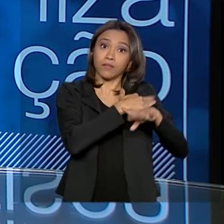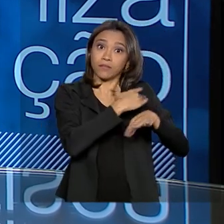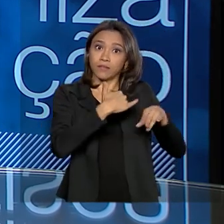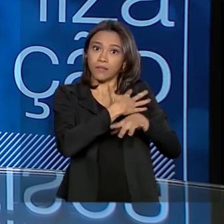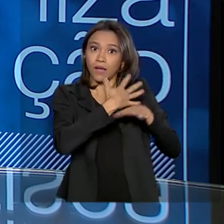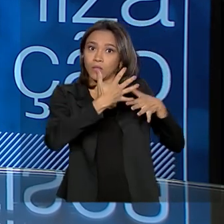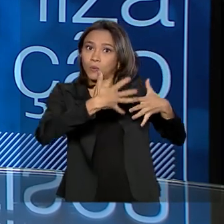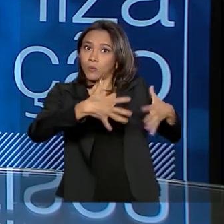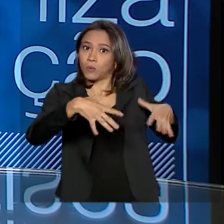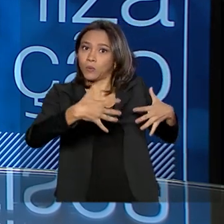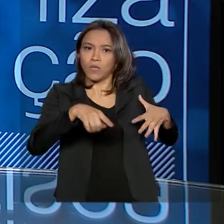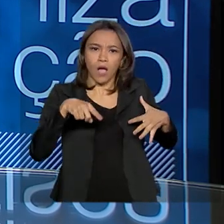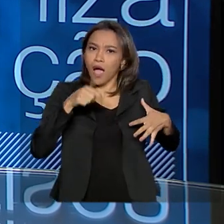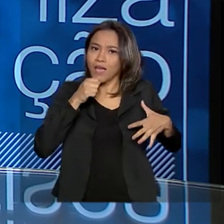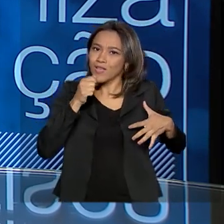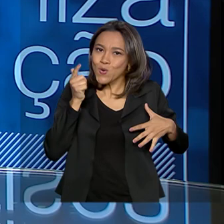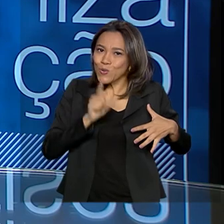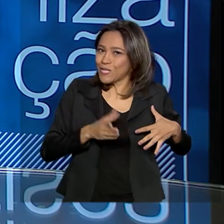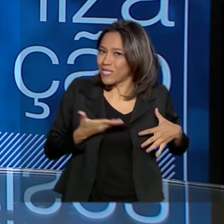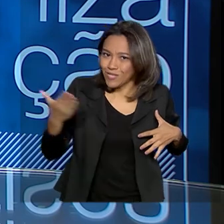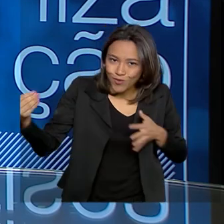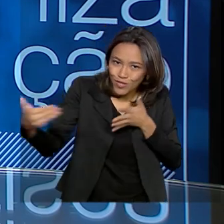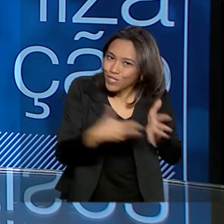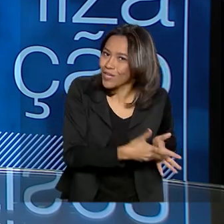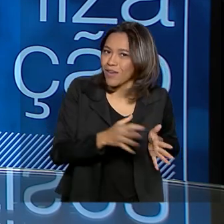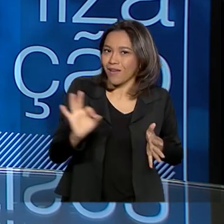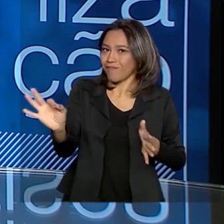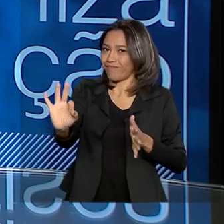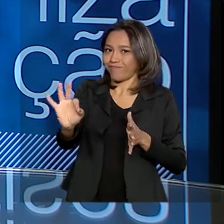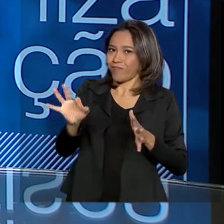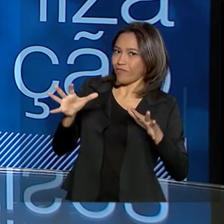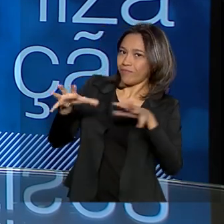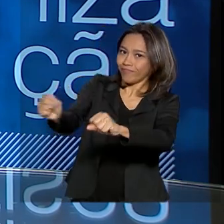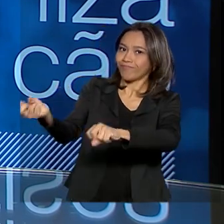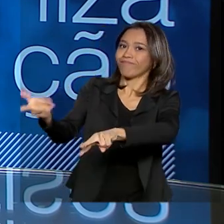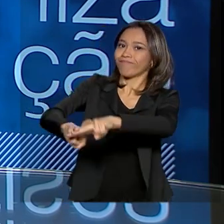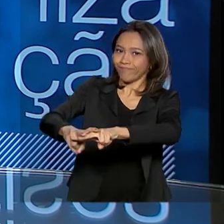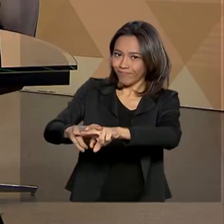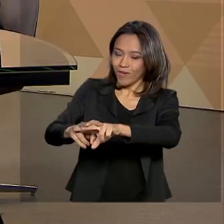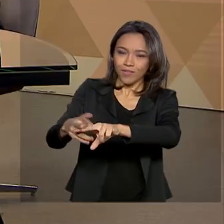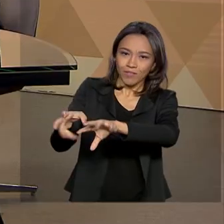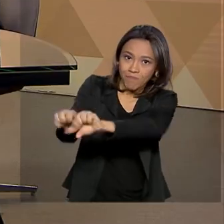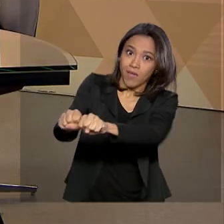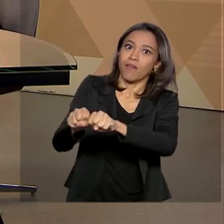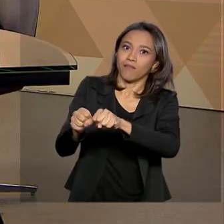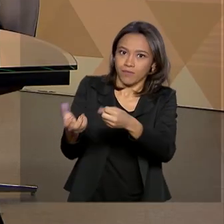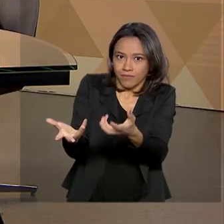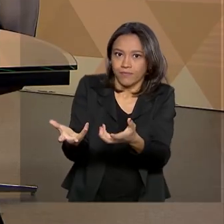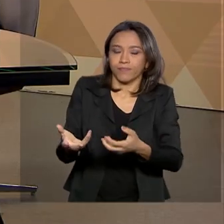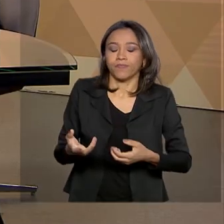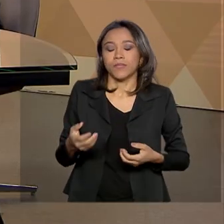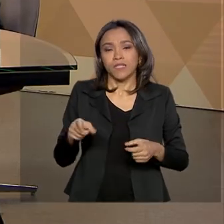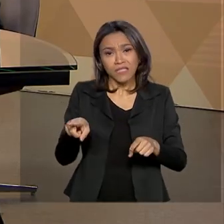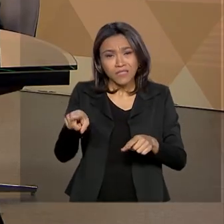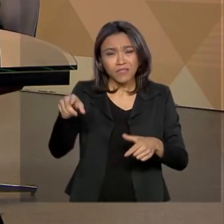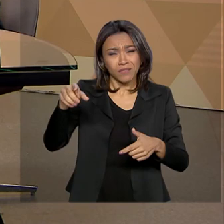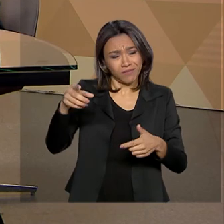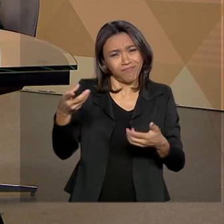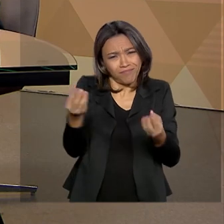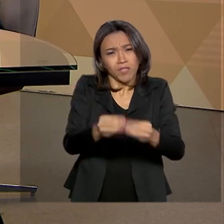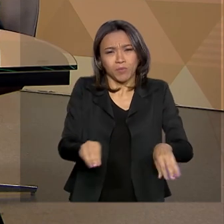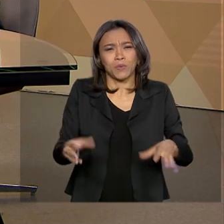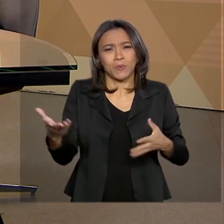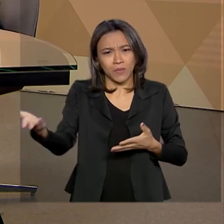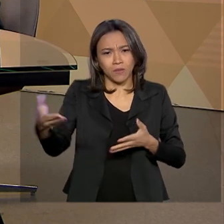não chegaram e trazendo questões problemáticas para o ambiente urbano, para as famílias.